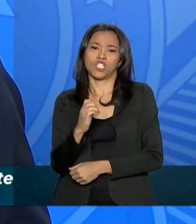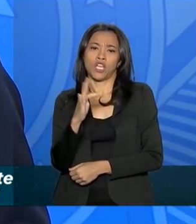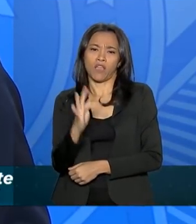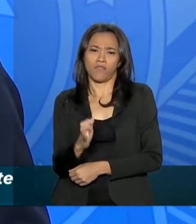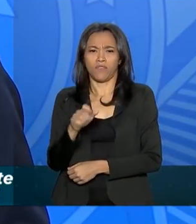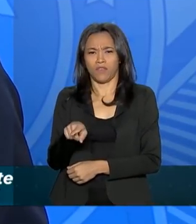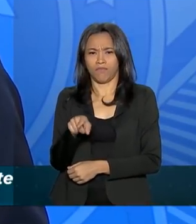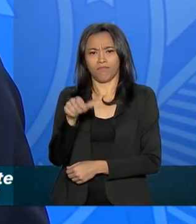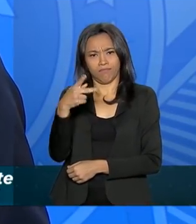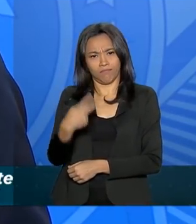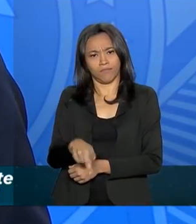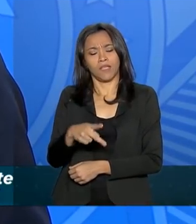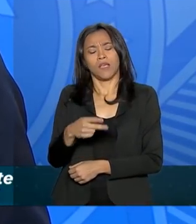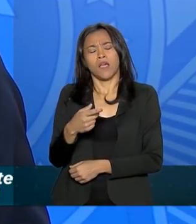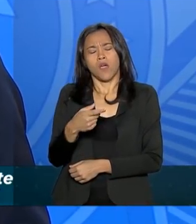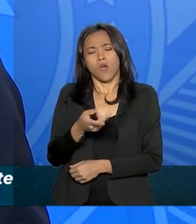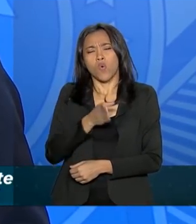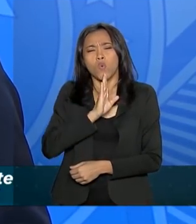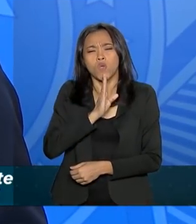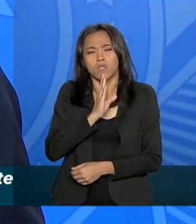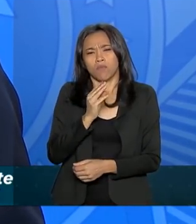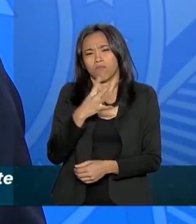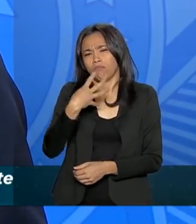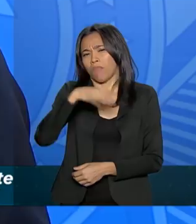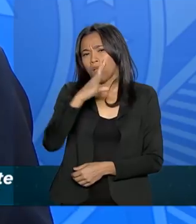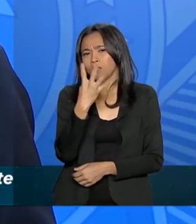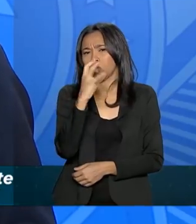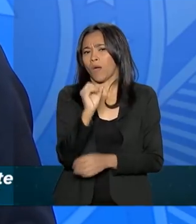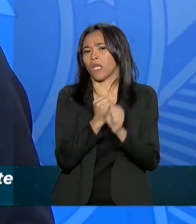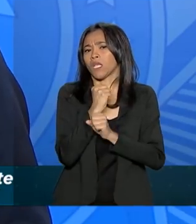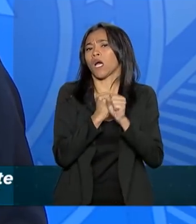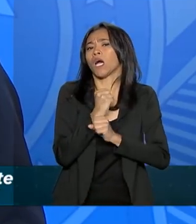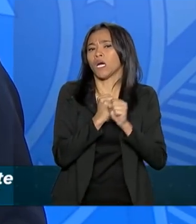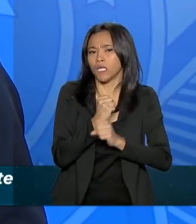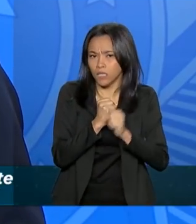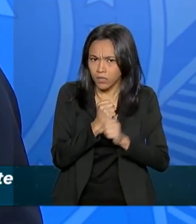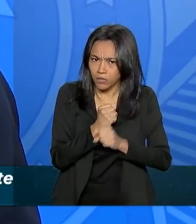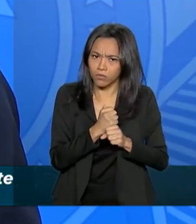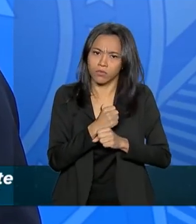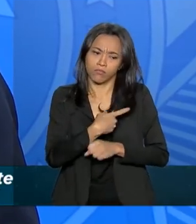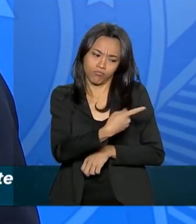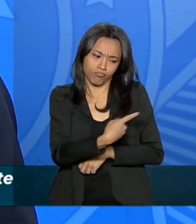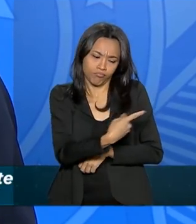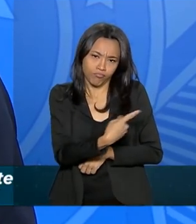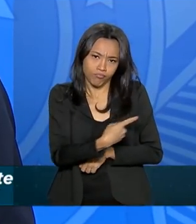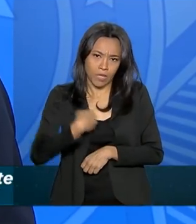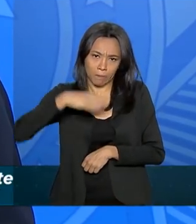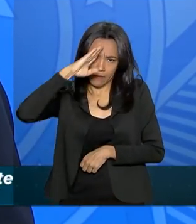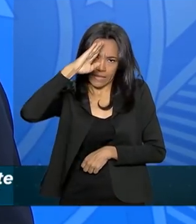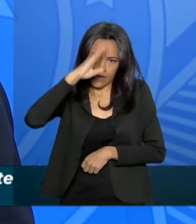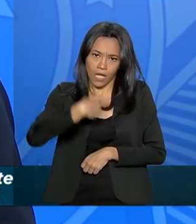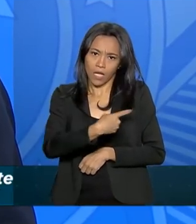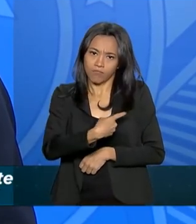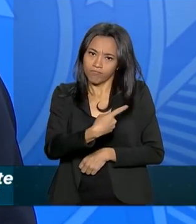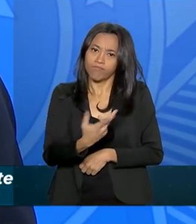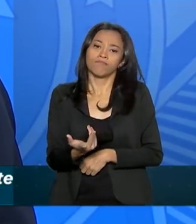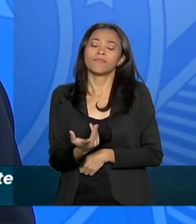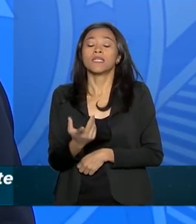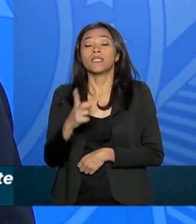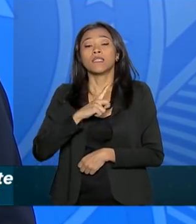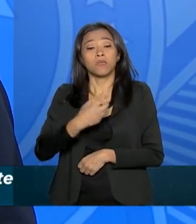anos, meu colega, Diaman, colega de Pentato Militar, que tem uma vida